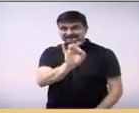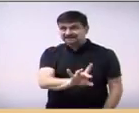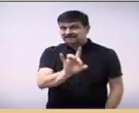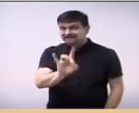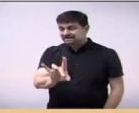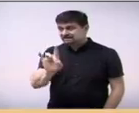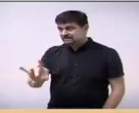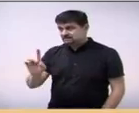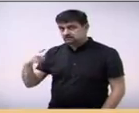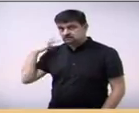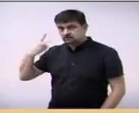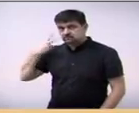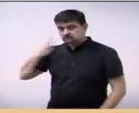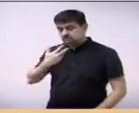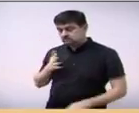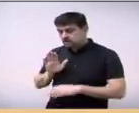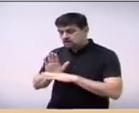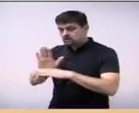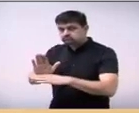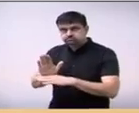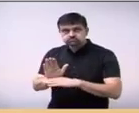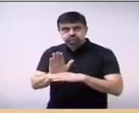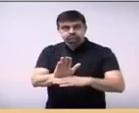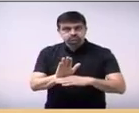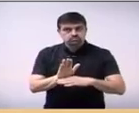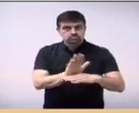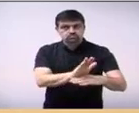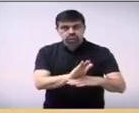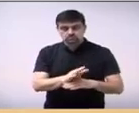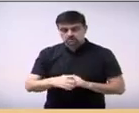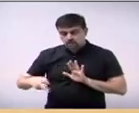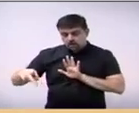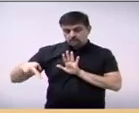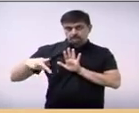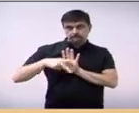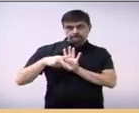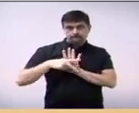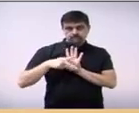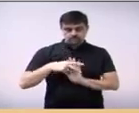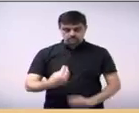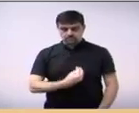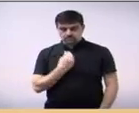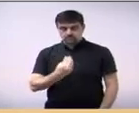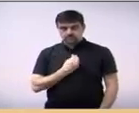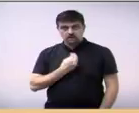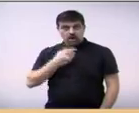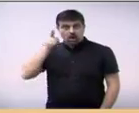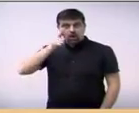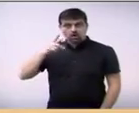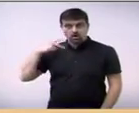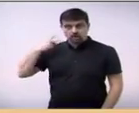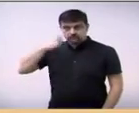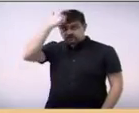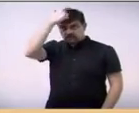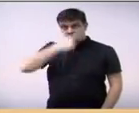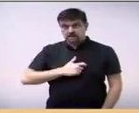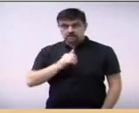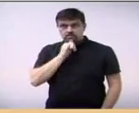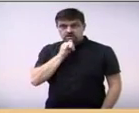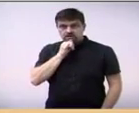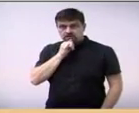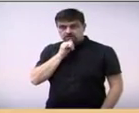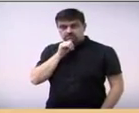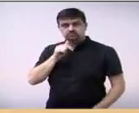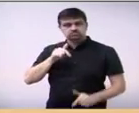de nós contribuiu com o seu próprio caminho para chegar aqui. Eu, por exemplo, sempre